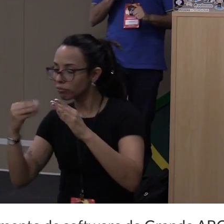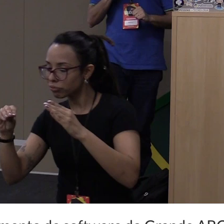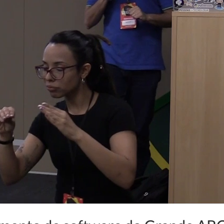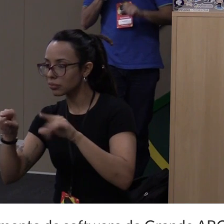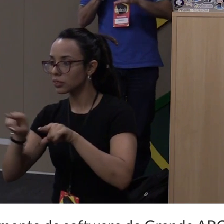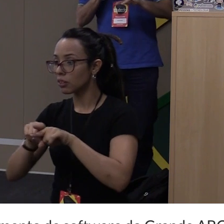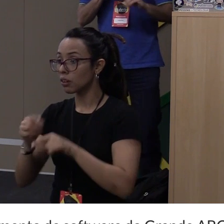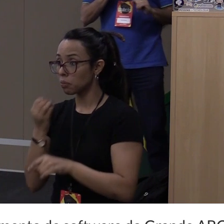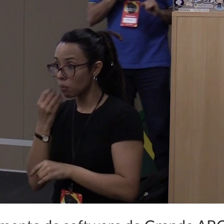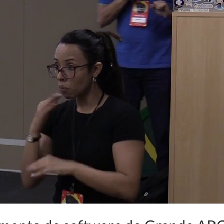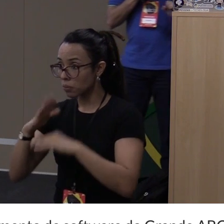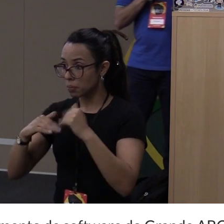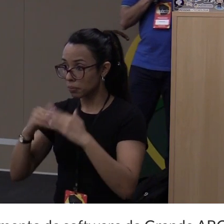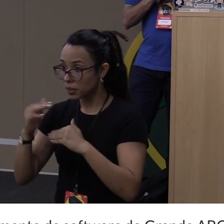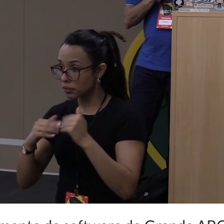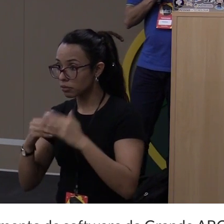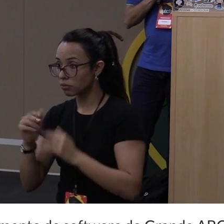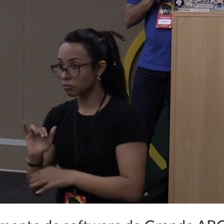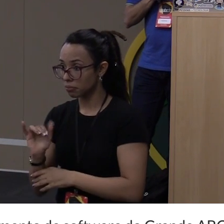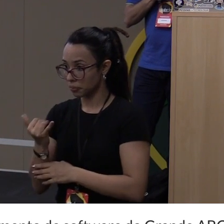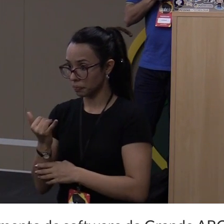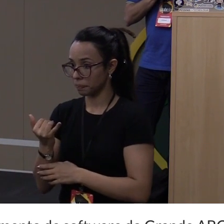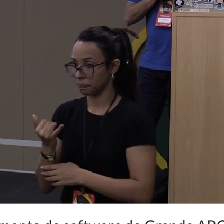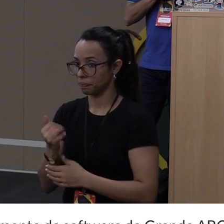praticar essas coisas de Scrapping.